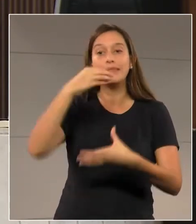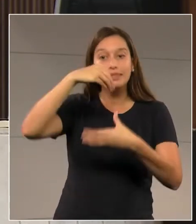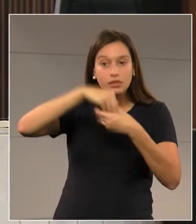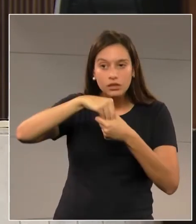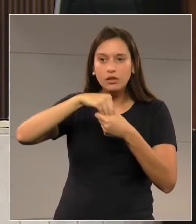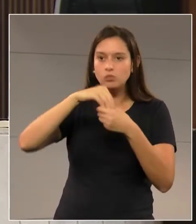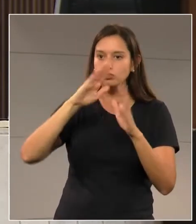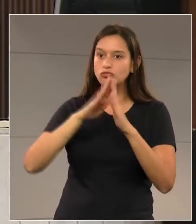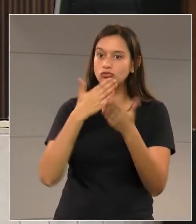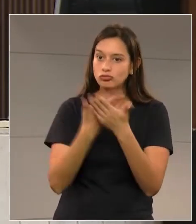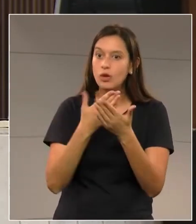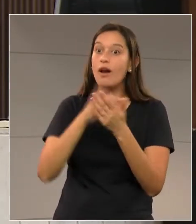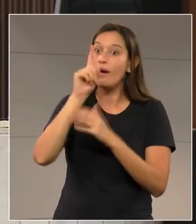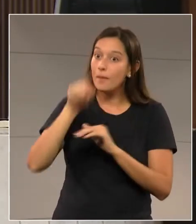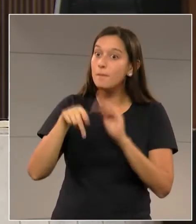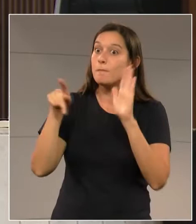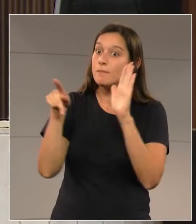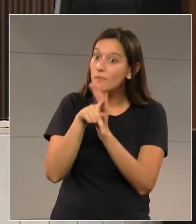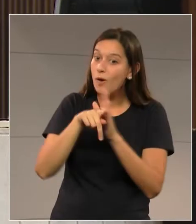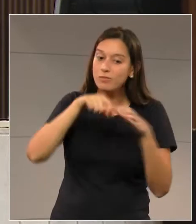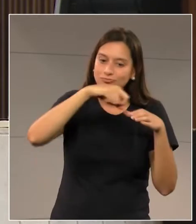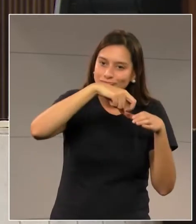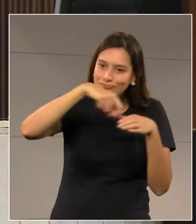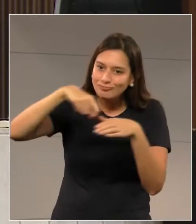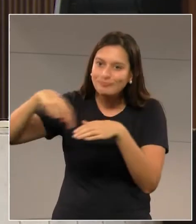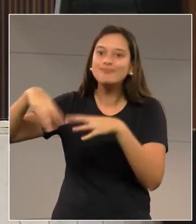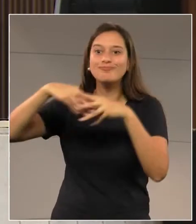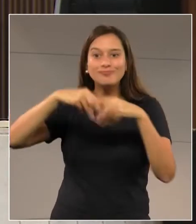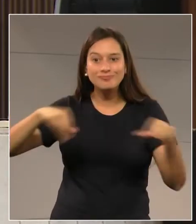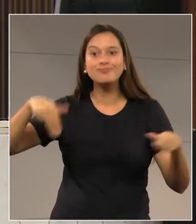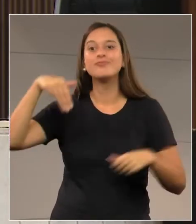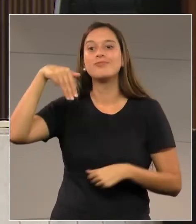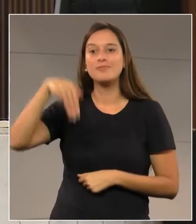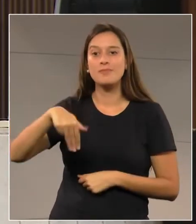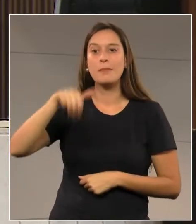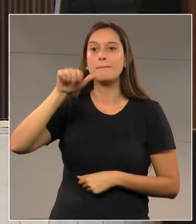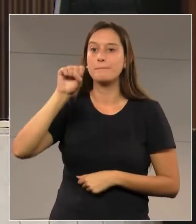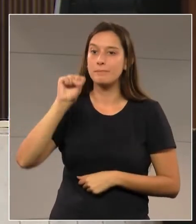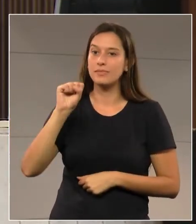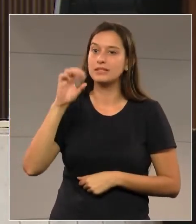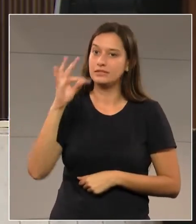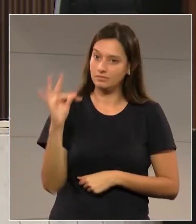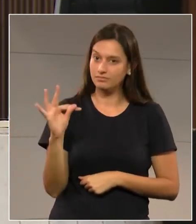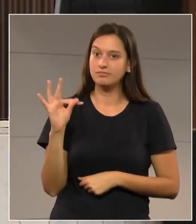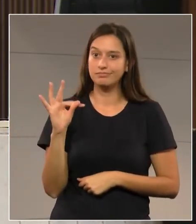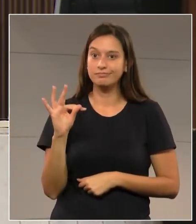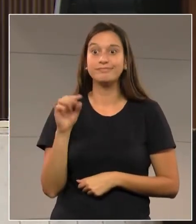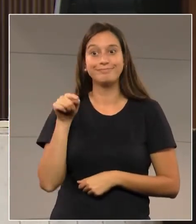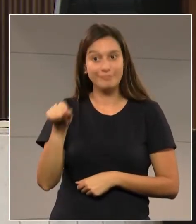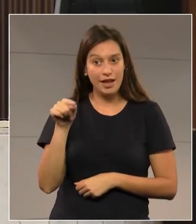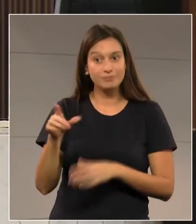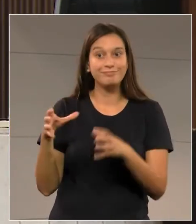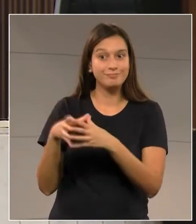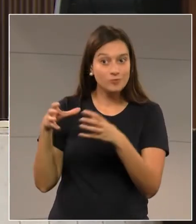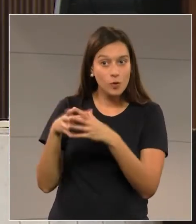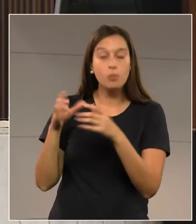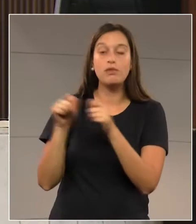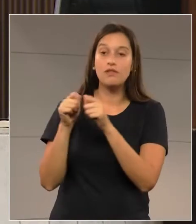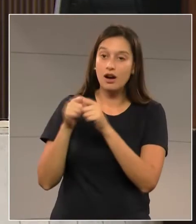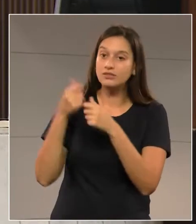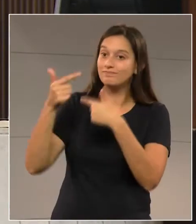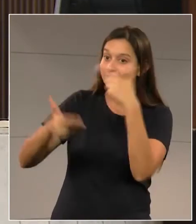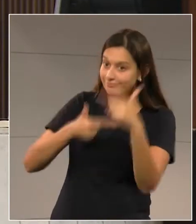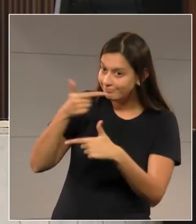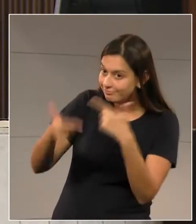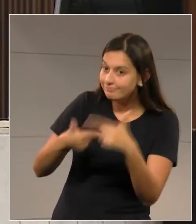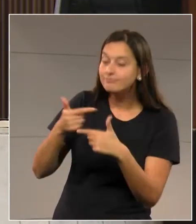MST tem e essas cooperativas estão produzindo, todas essas cooperativas estão trabalhando com produtos orgânicos. Por isso, nunca